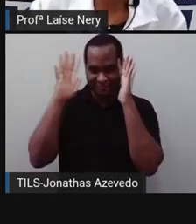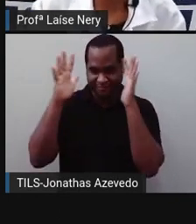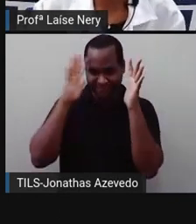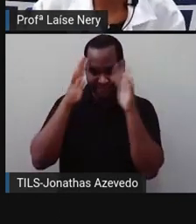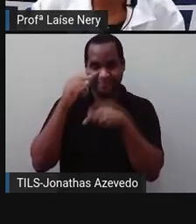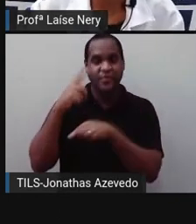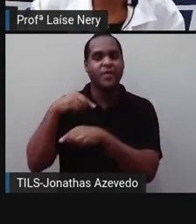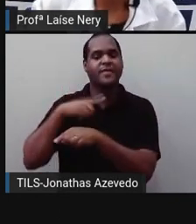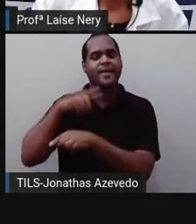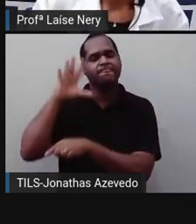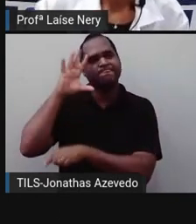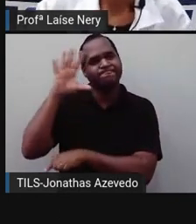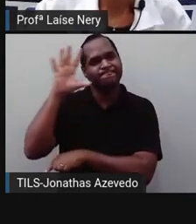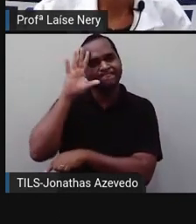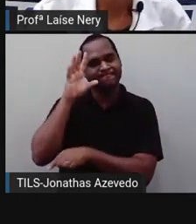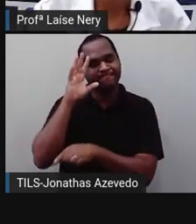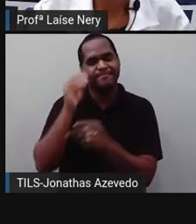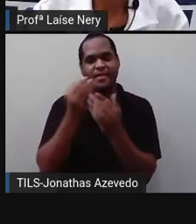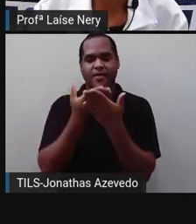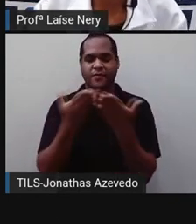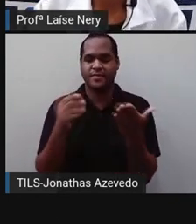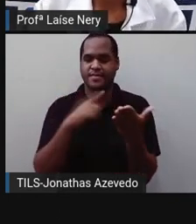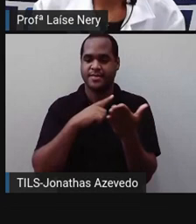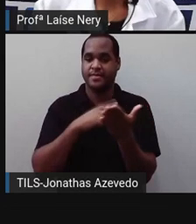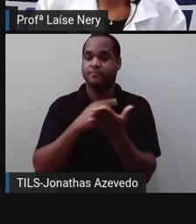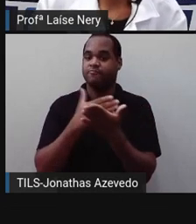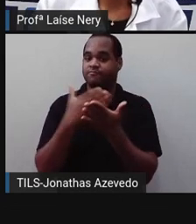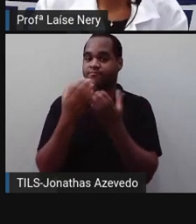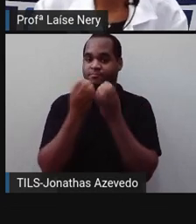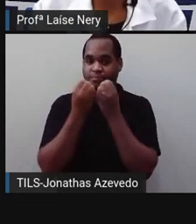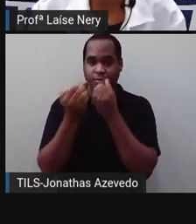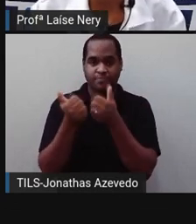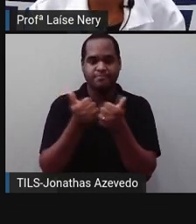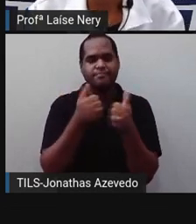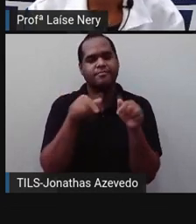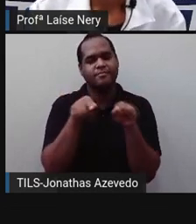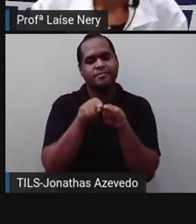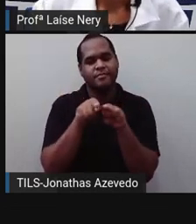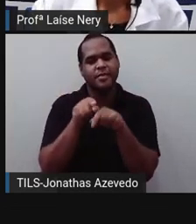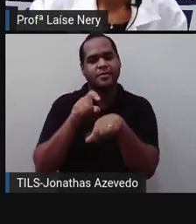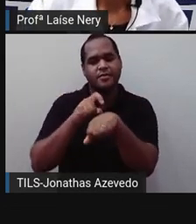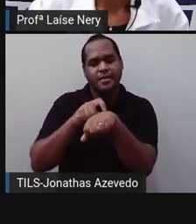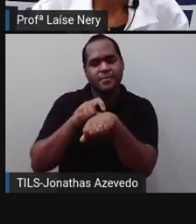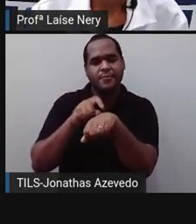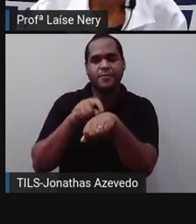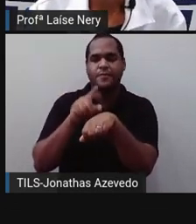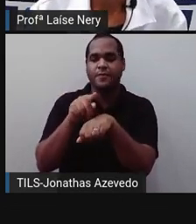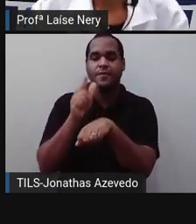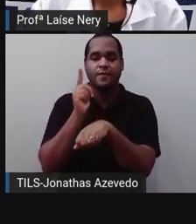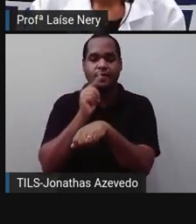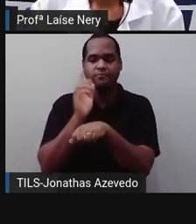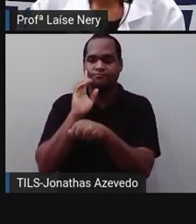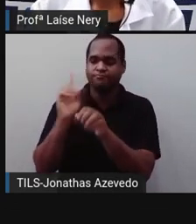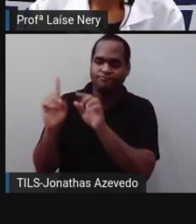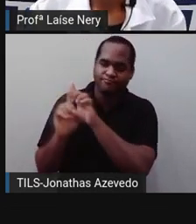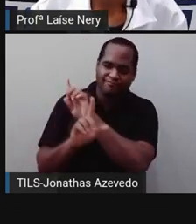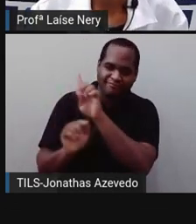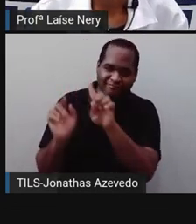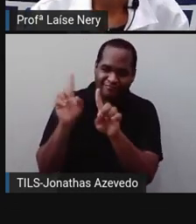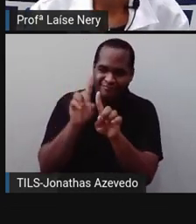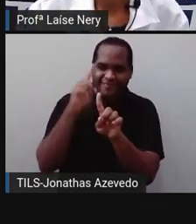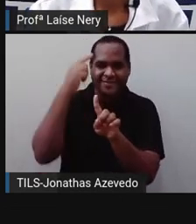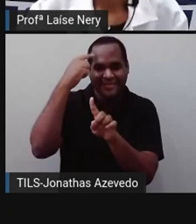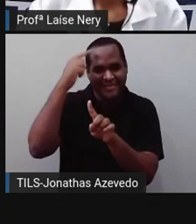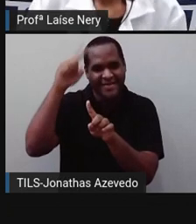receber vocês nessa aula que está começando. E também dá um tempinho para quem está chegando agora na